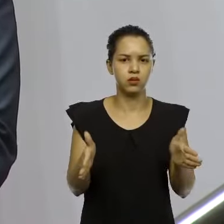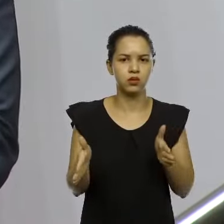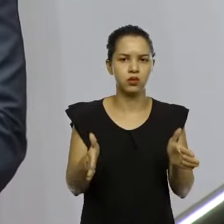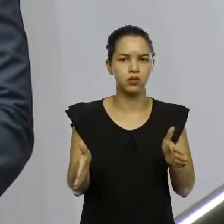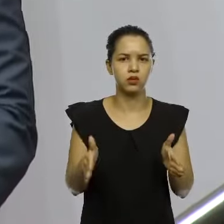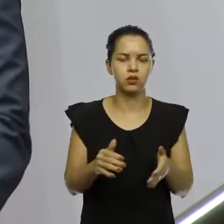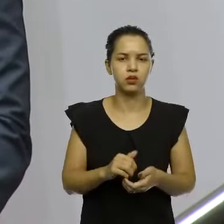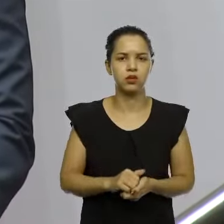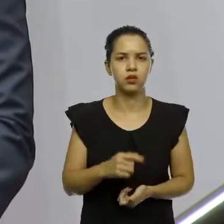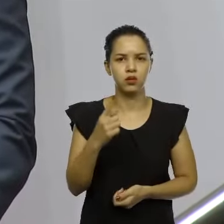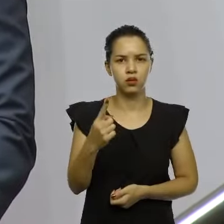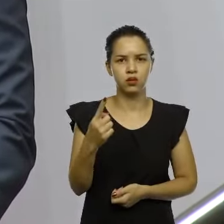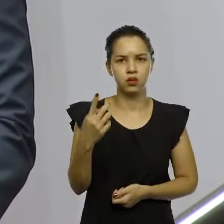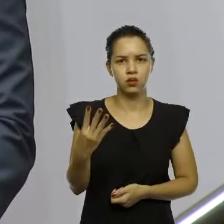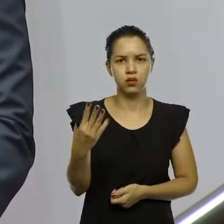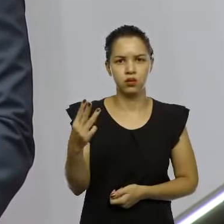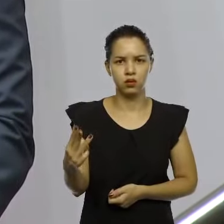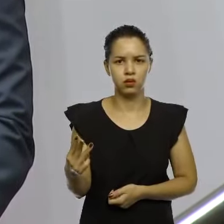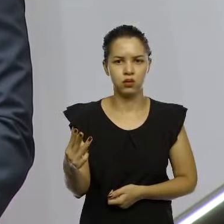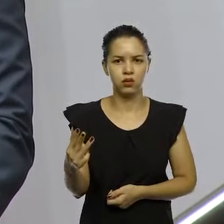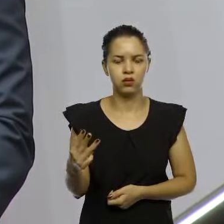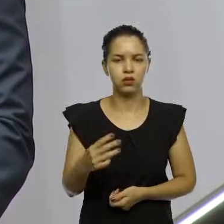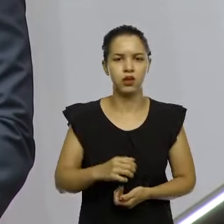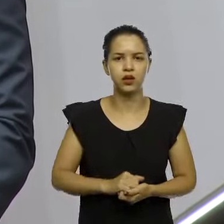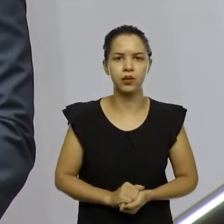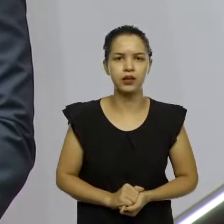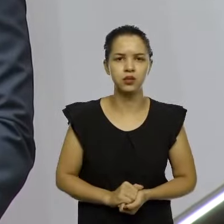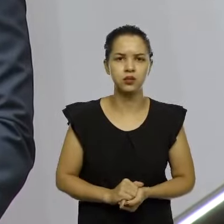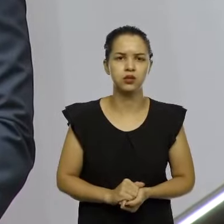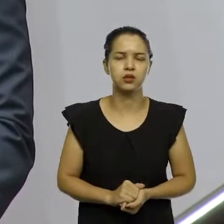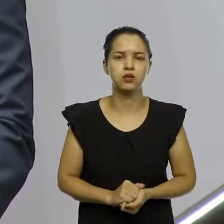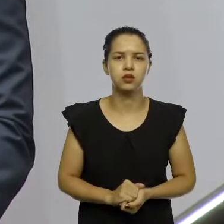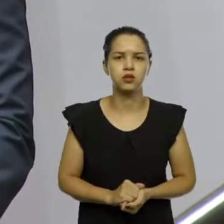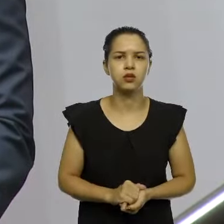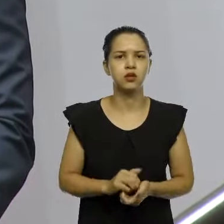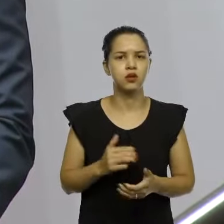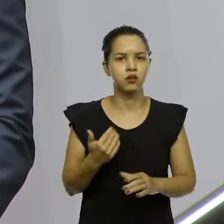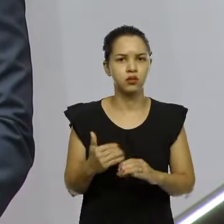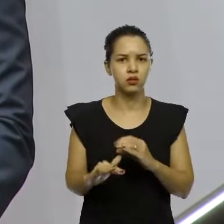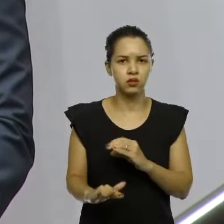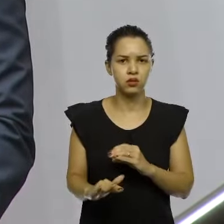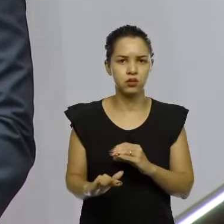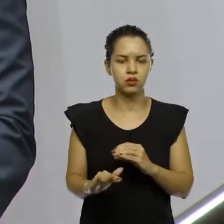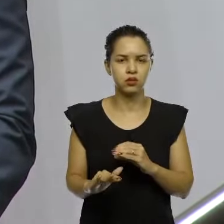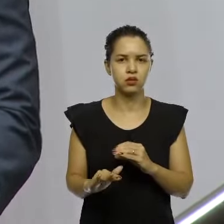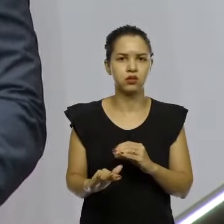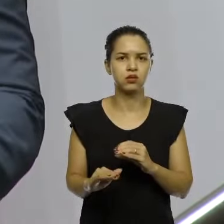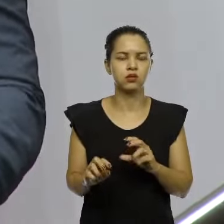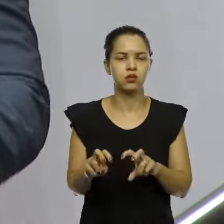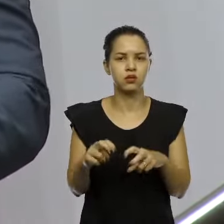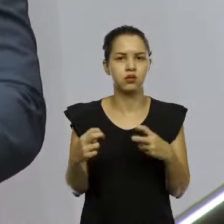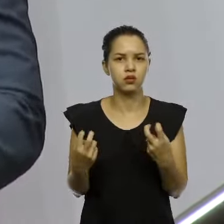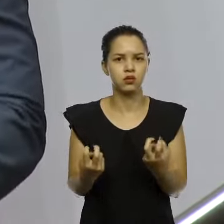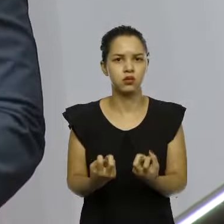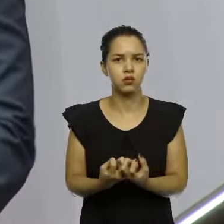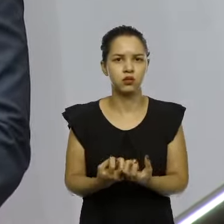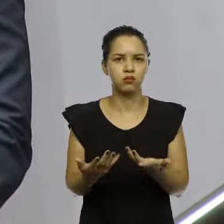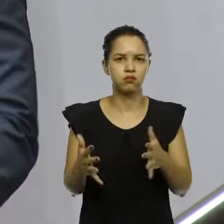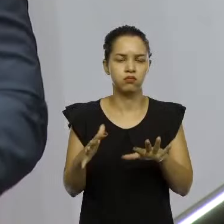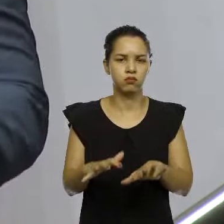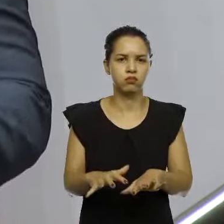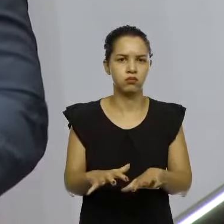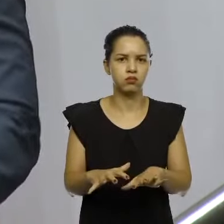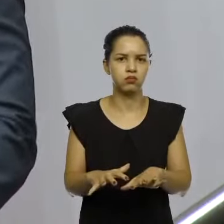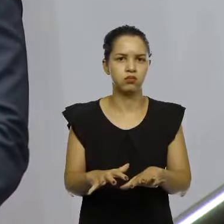143. Esgotado o prazo do trâmite da posição de comissão, em parecer, o terceiro secretário da mesa caminhará para a comissão seguinte plenário, da inclusão da ordem do dia